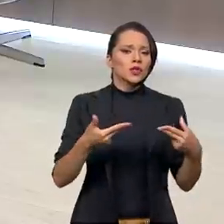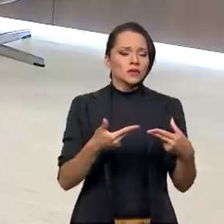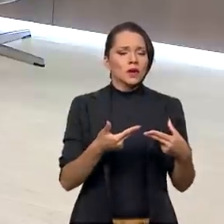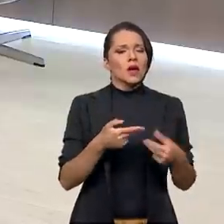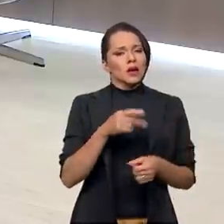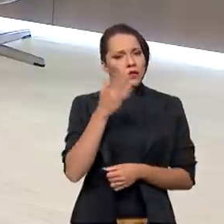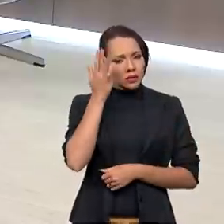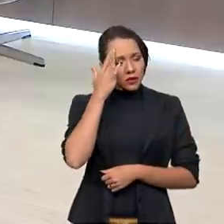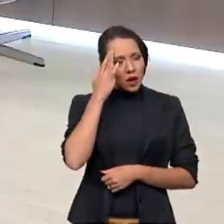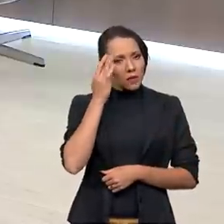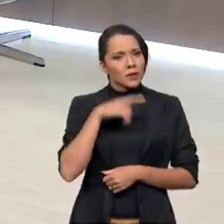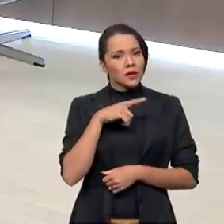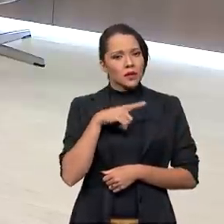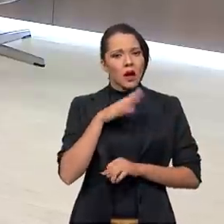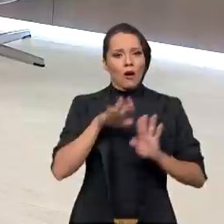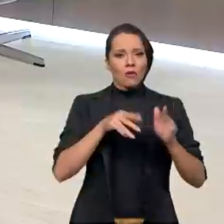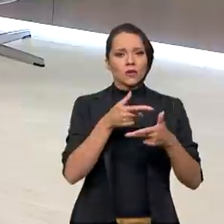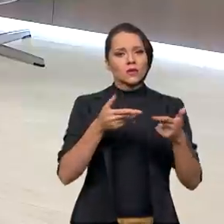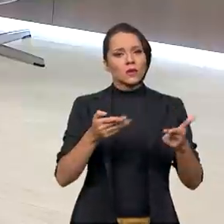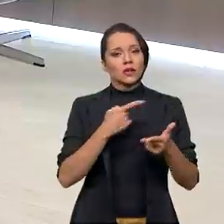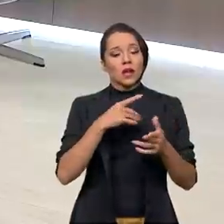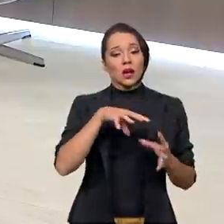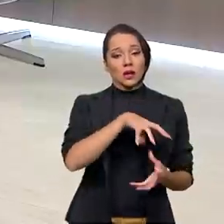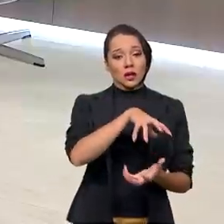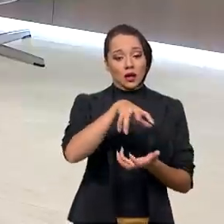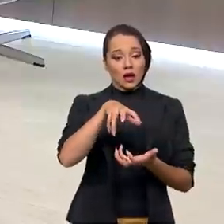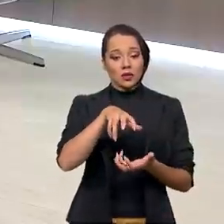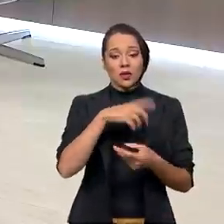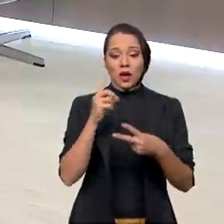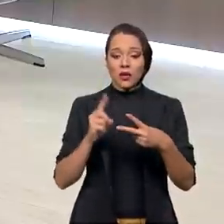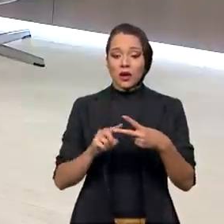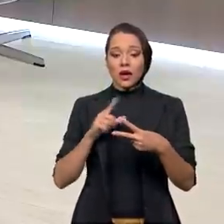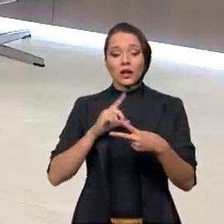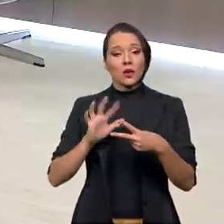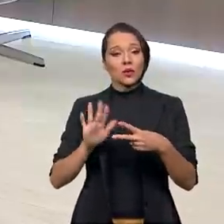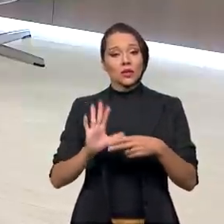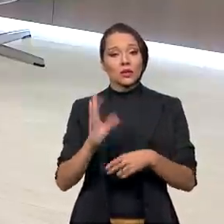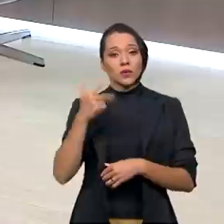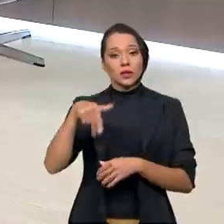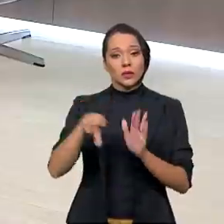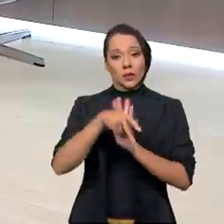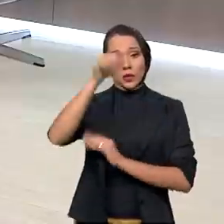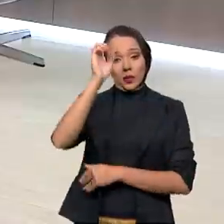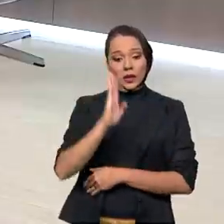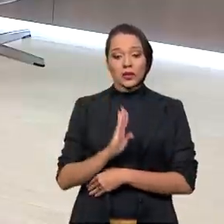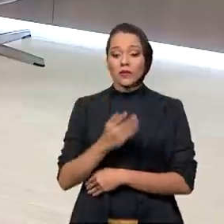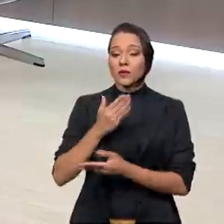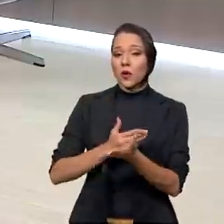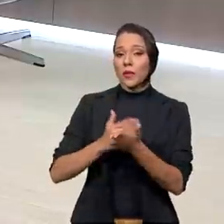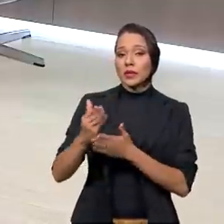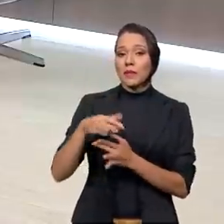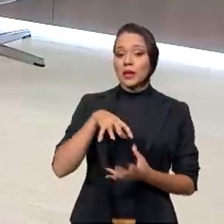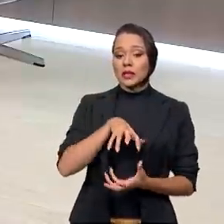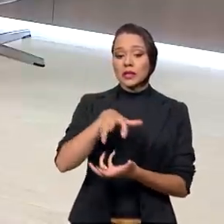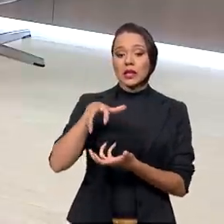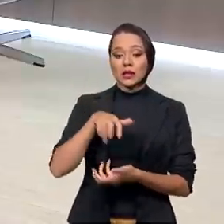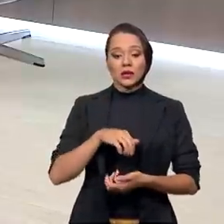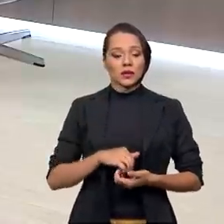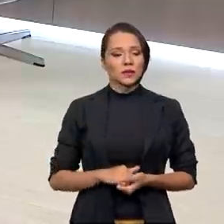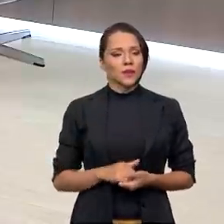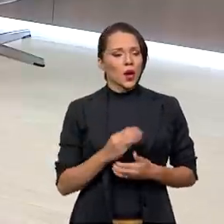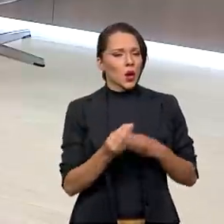sabe que tem circunstâncias que são internacionais e tem circunstâncias nacionais. Vamos começar pelas internacionais.